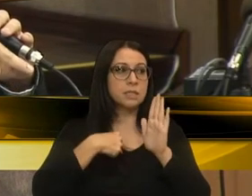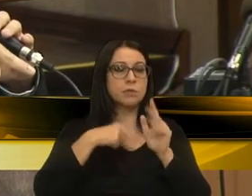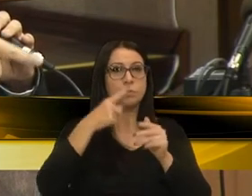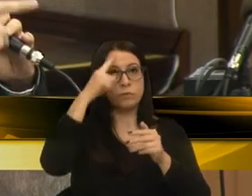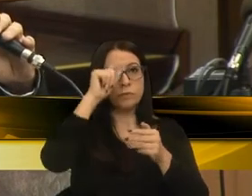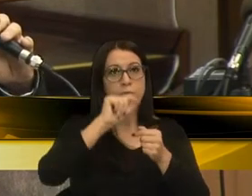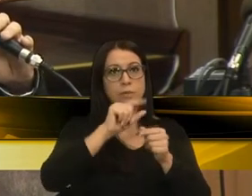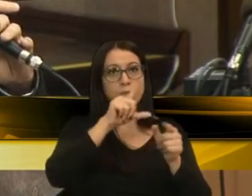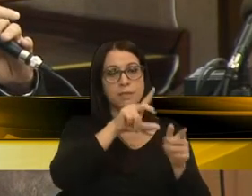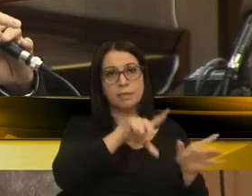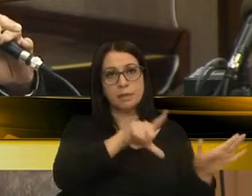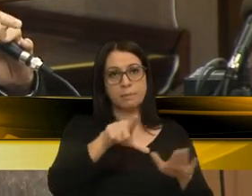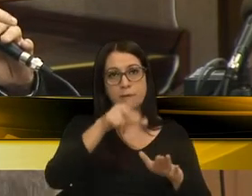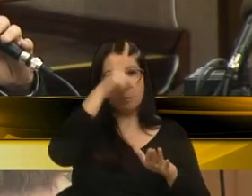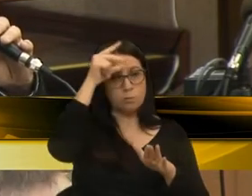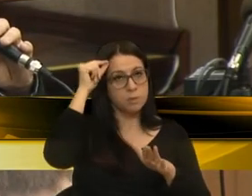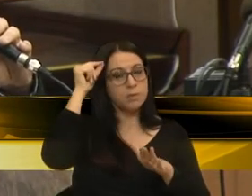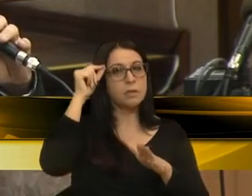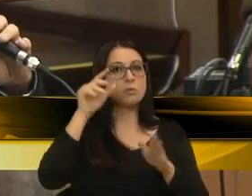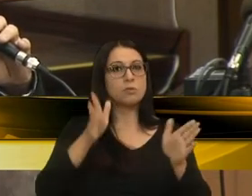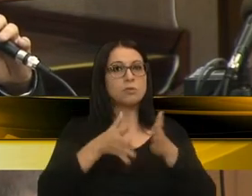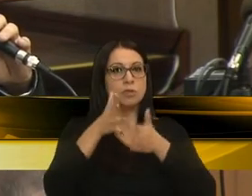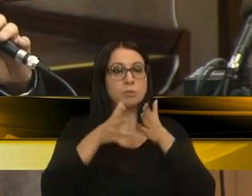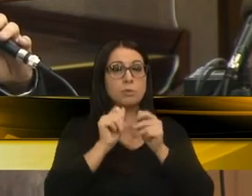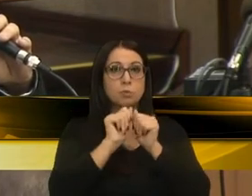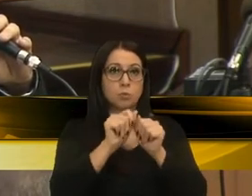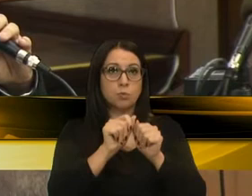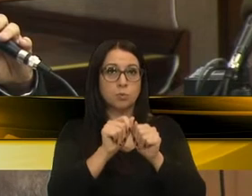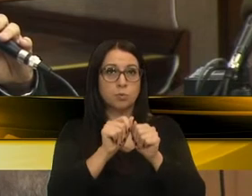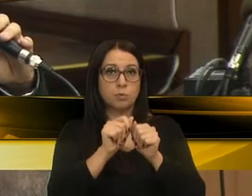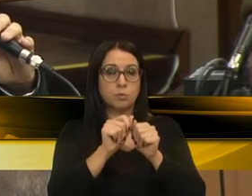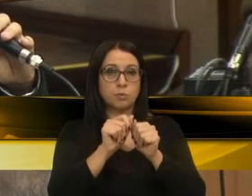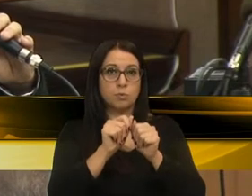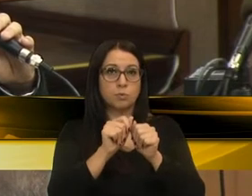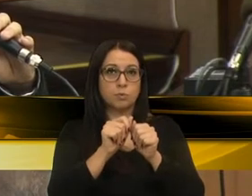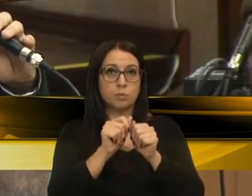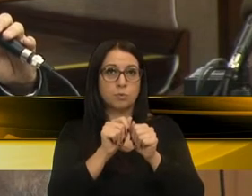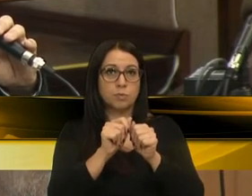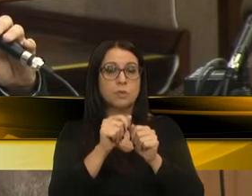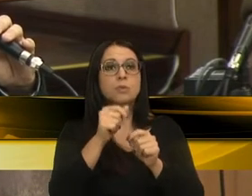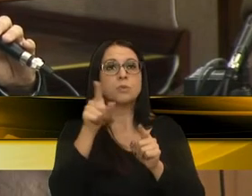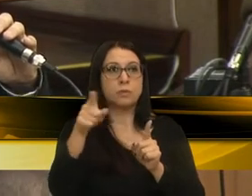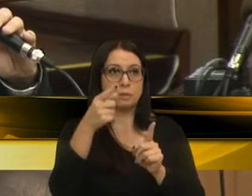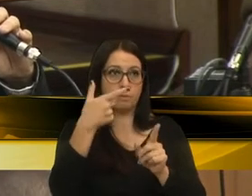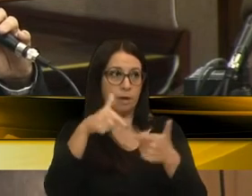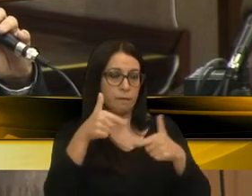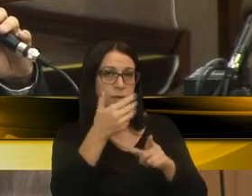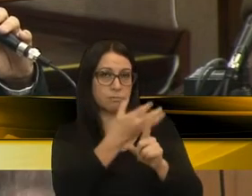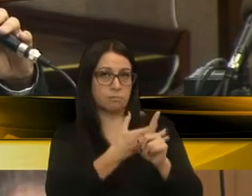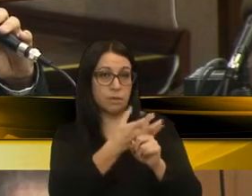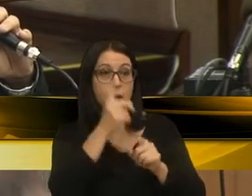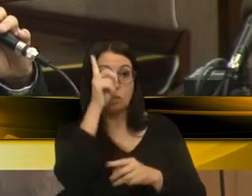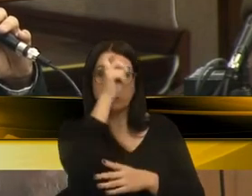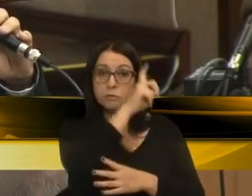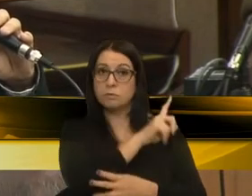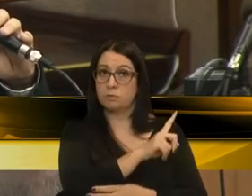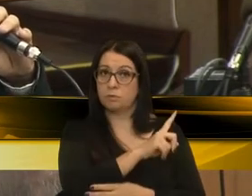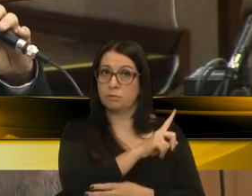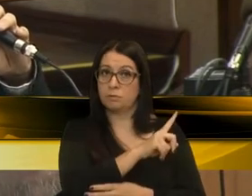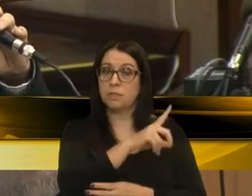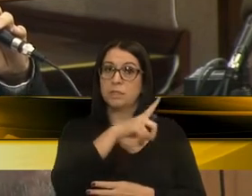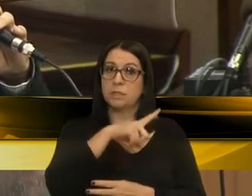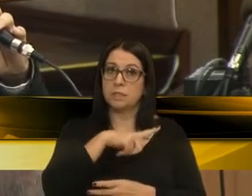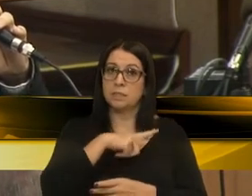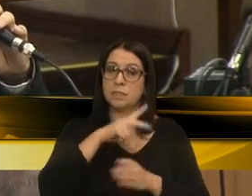Municipal de Libras, que o senhor ajudou a organizar enquanto servidor da Coordenadoria de Acessibilidade, a dificuldade que foi